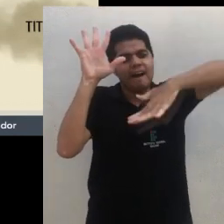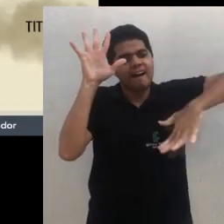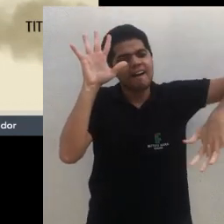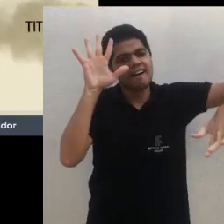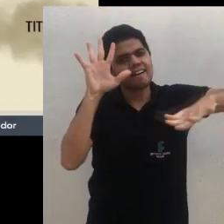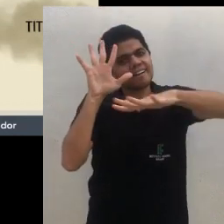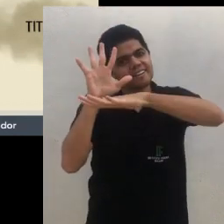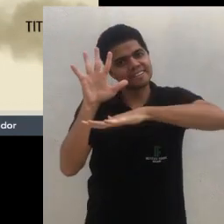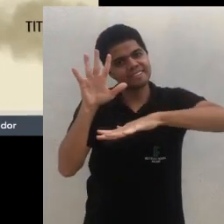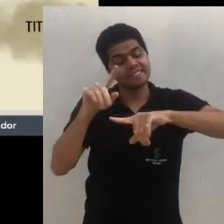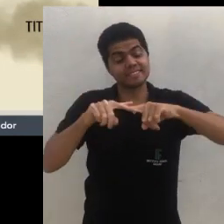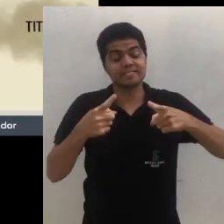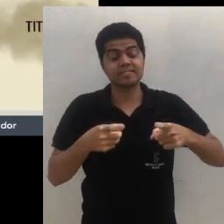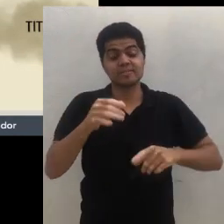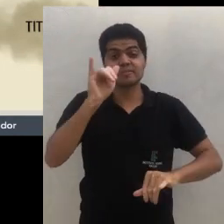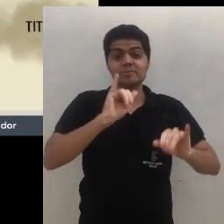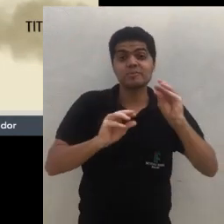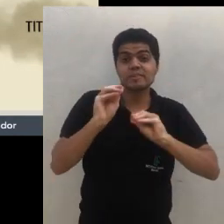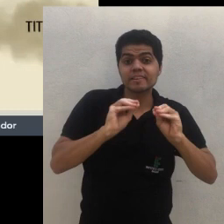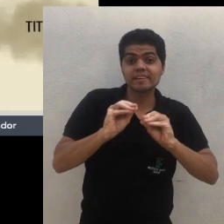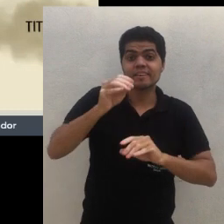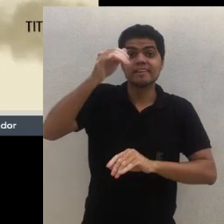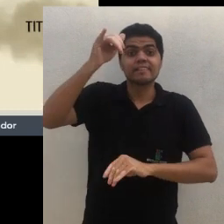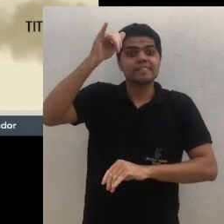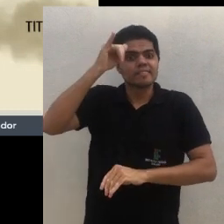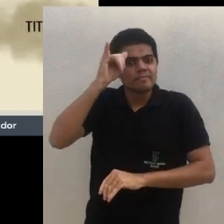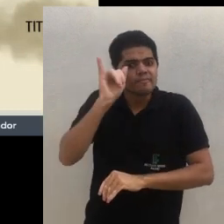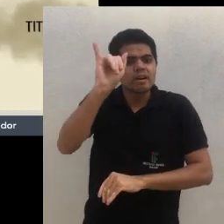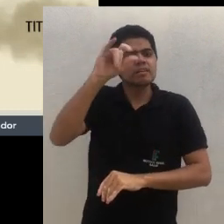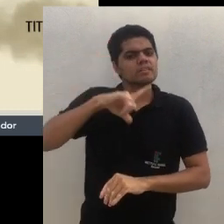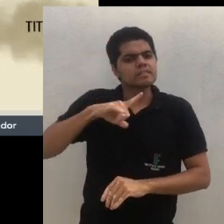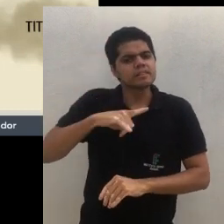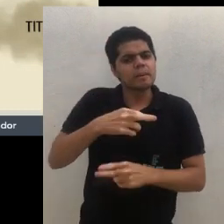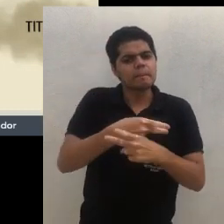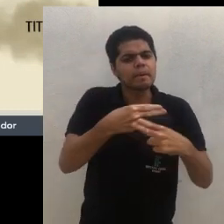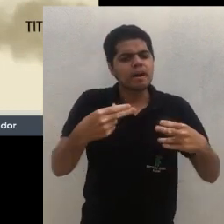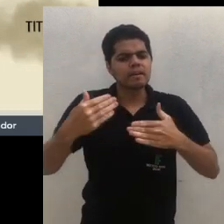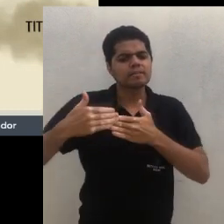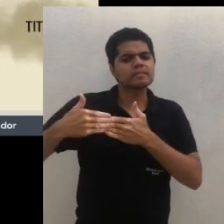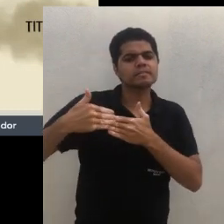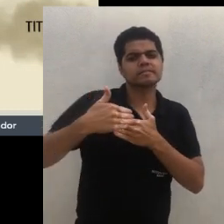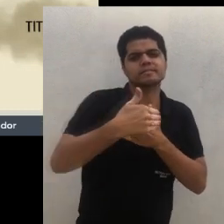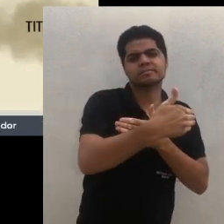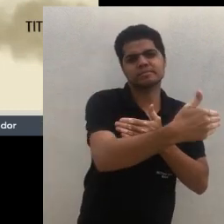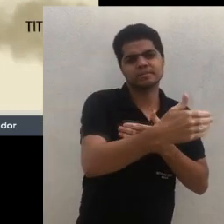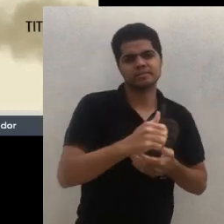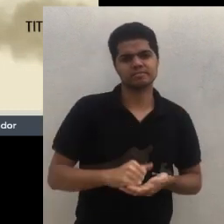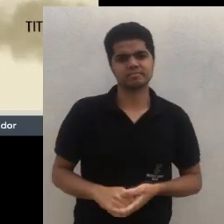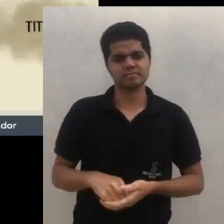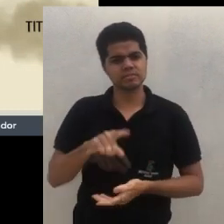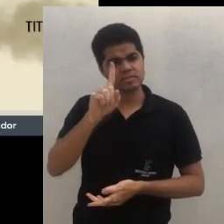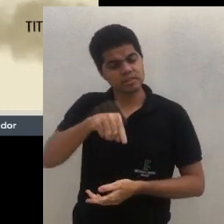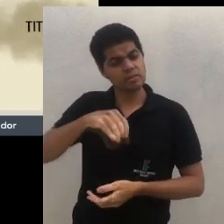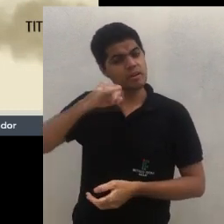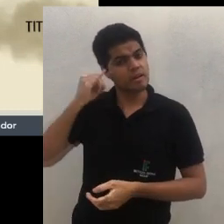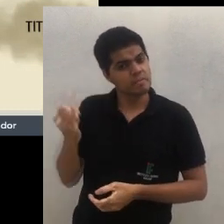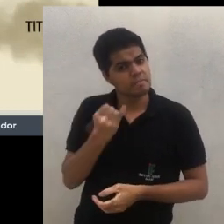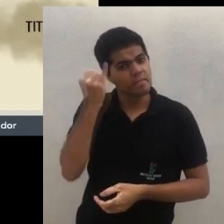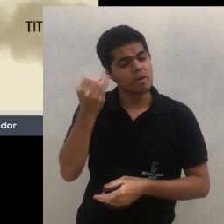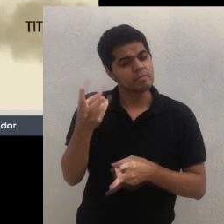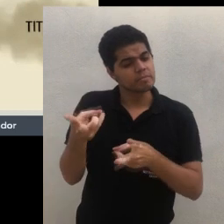período. Então, é importante a gente pegar essas características de cada um na hora que a gente decidir, nós vamos plantar o quê?